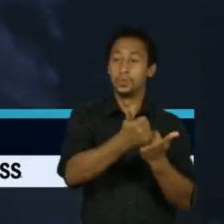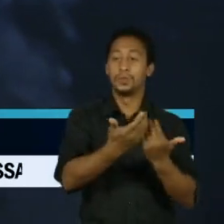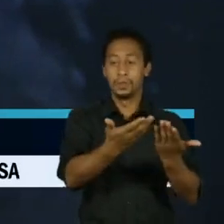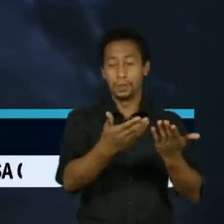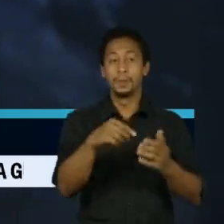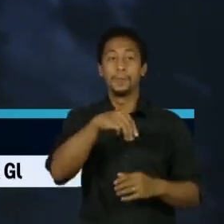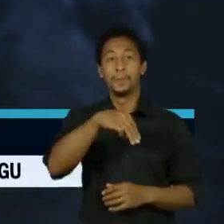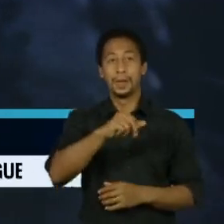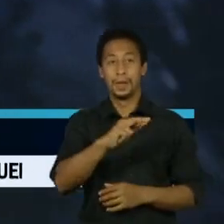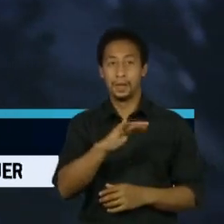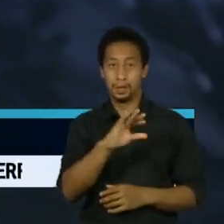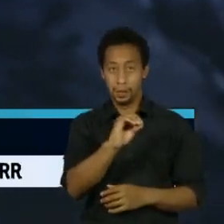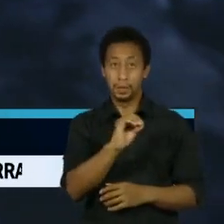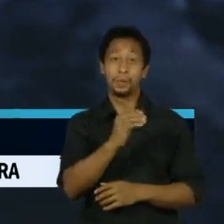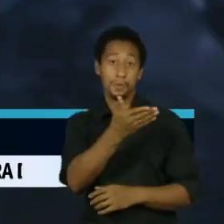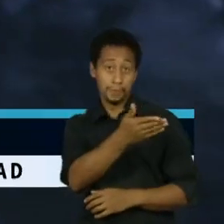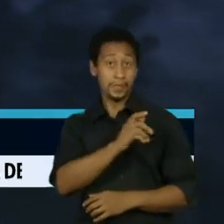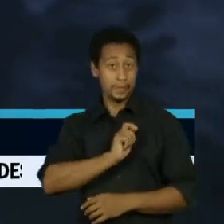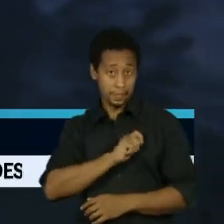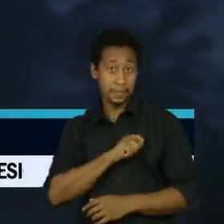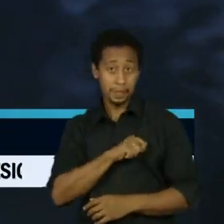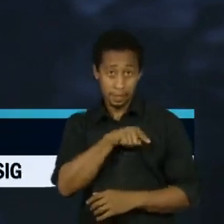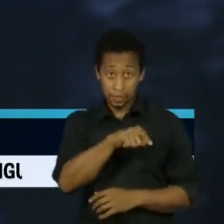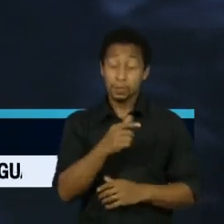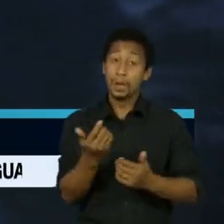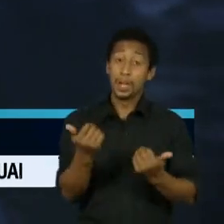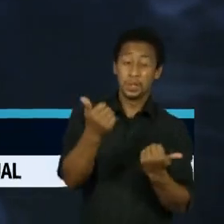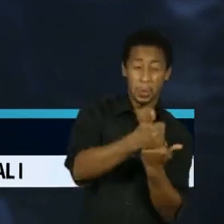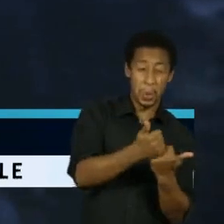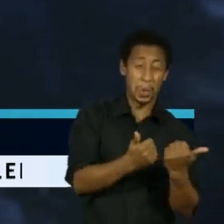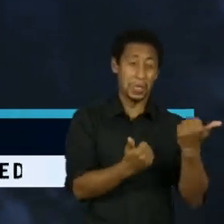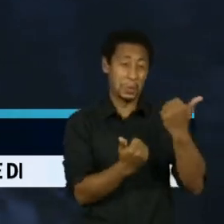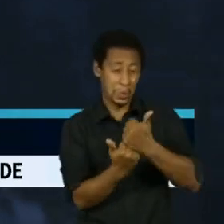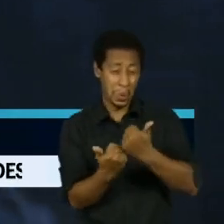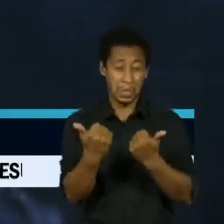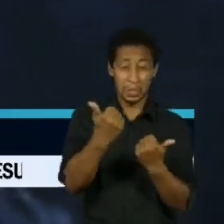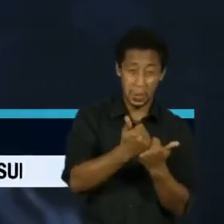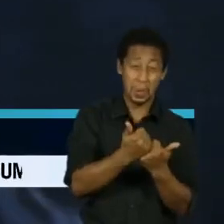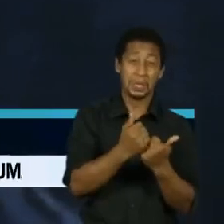a mudança e disse que a troca frequente traz prejuízos para as ações dentro do órgão.